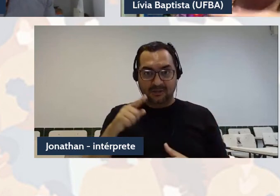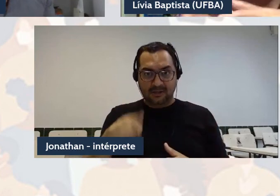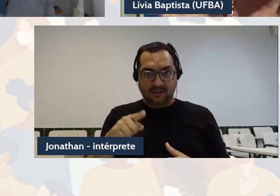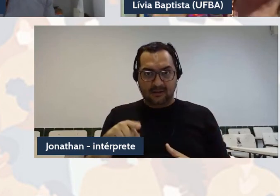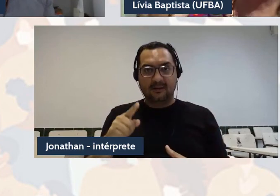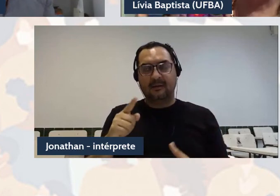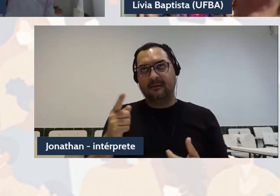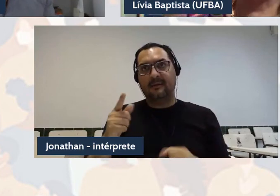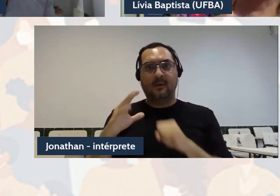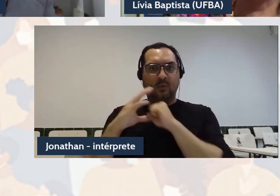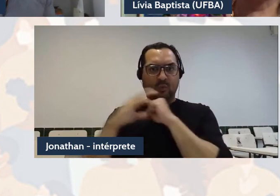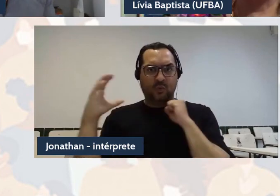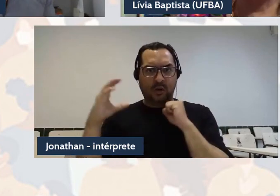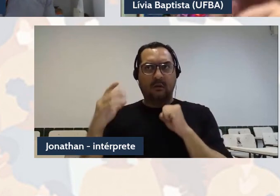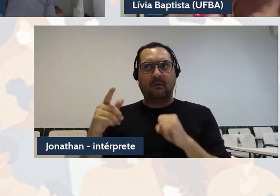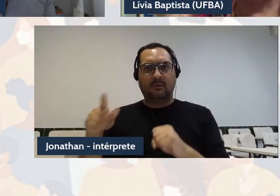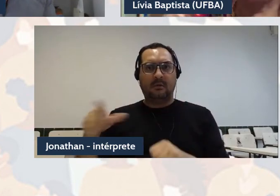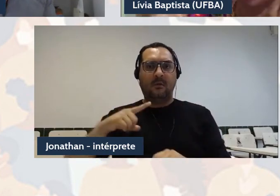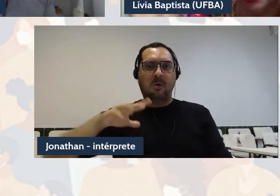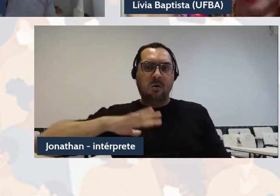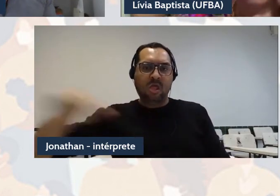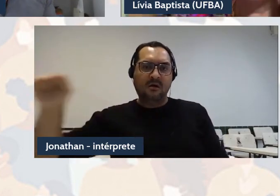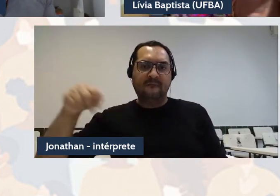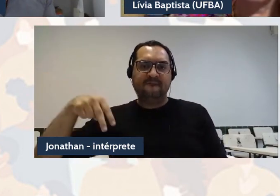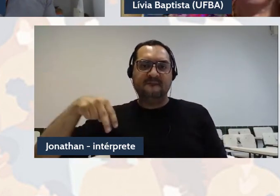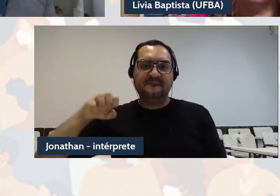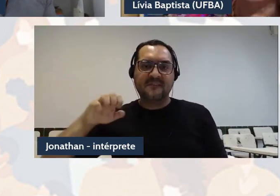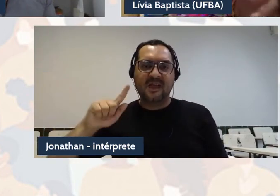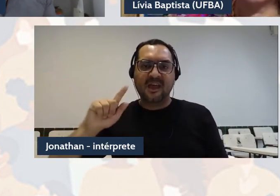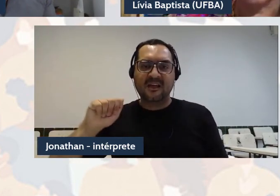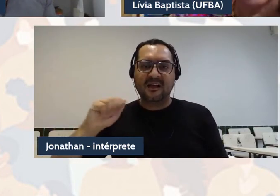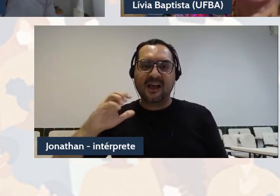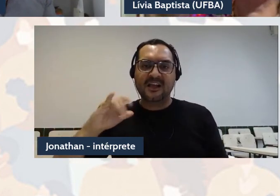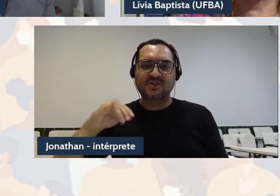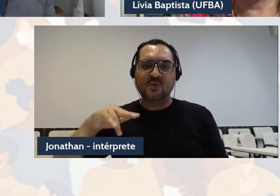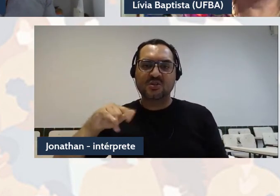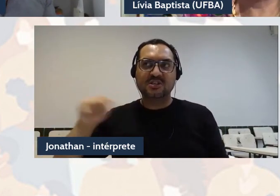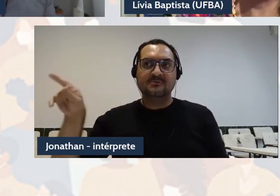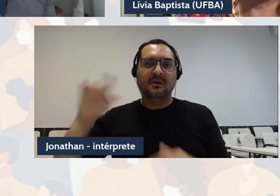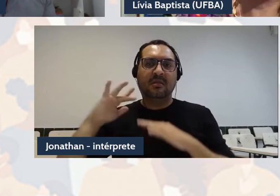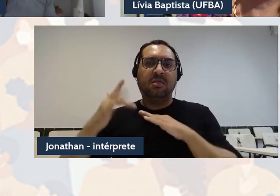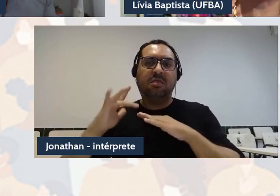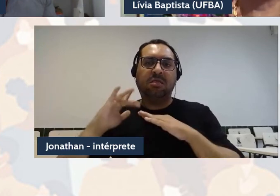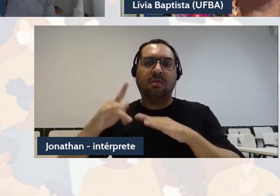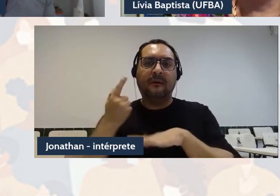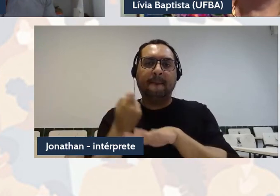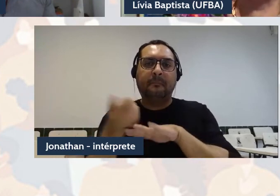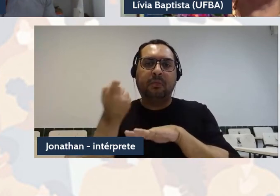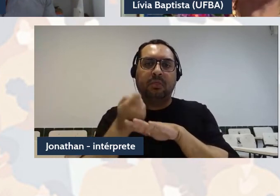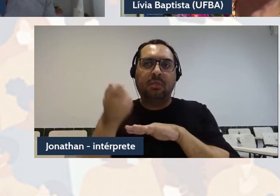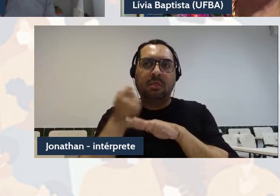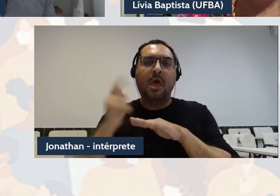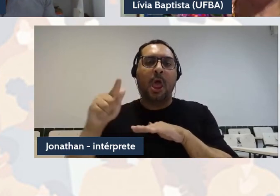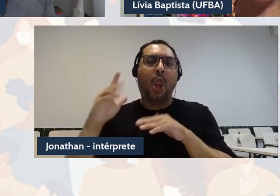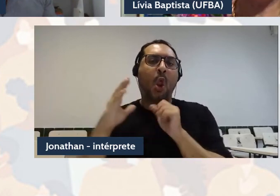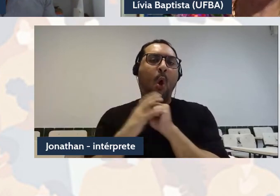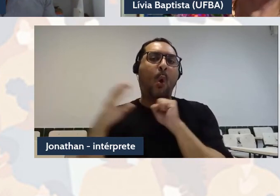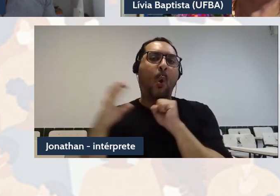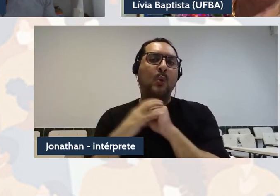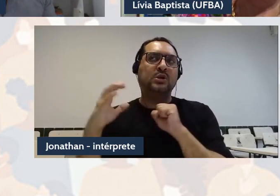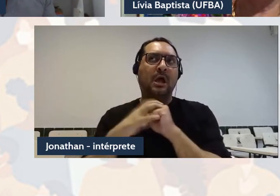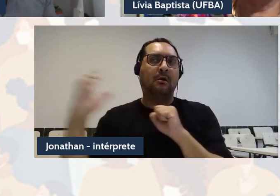você vai ter uma apropriação do discurso construído midiaticamente como decolonial por muitas